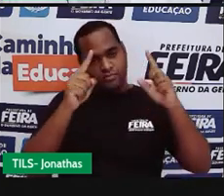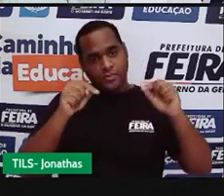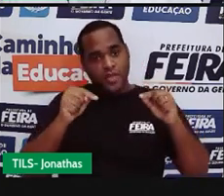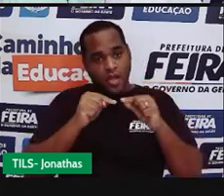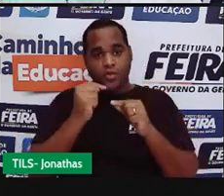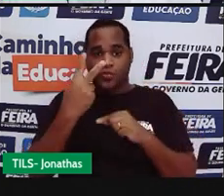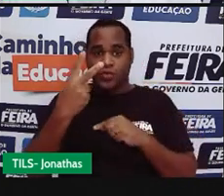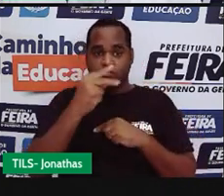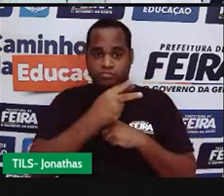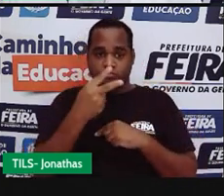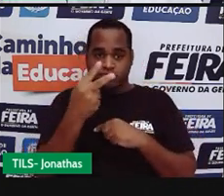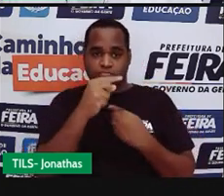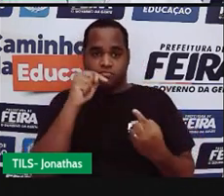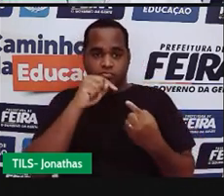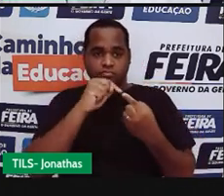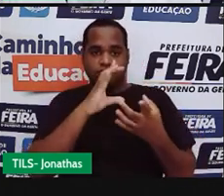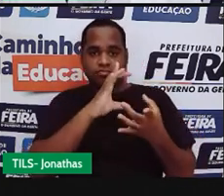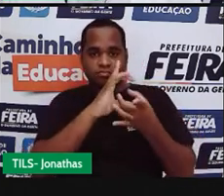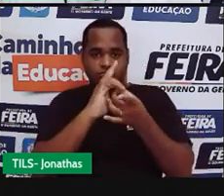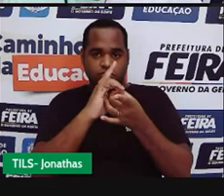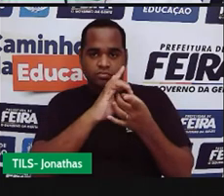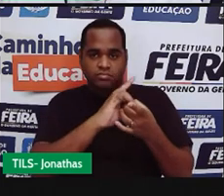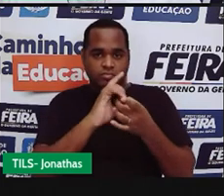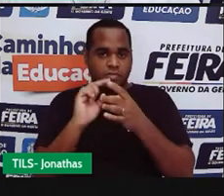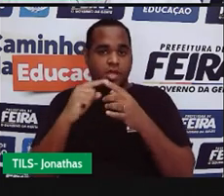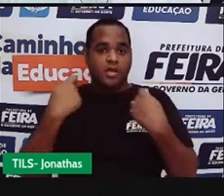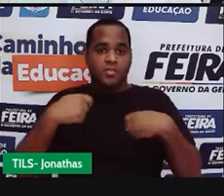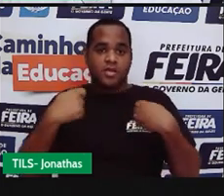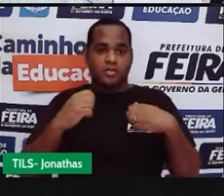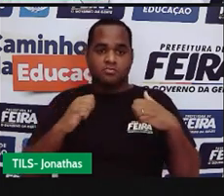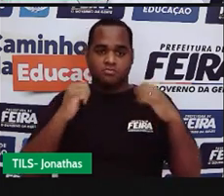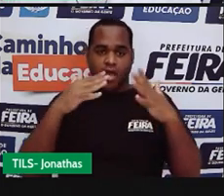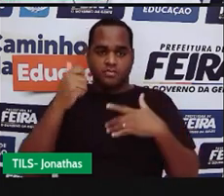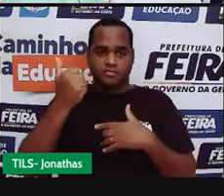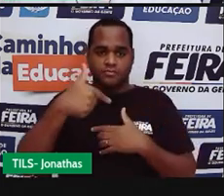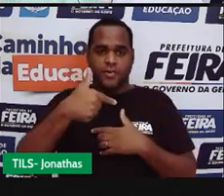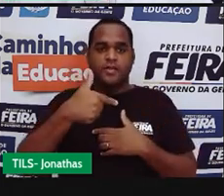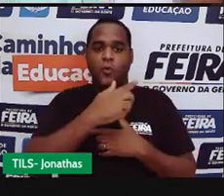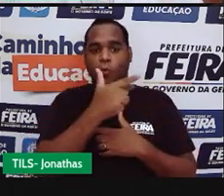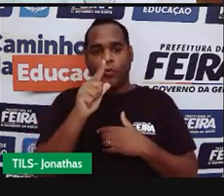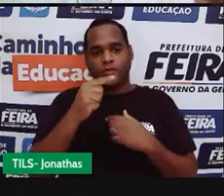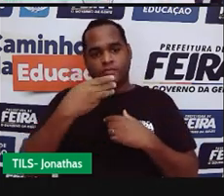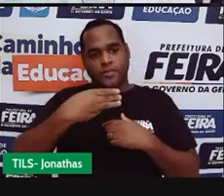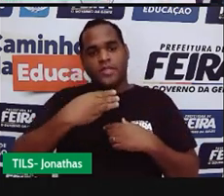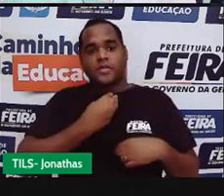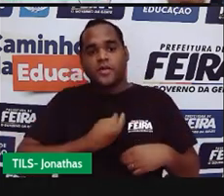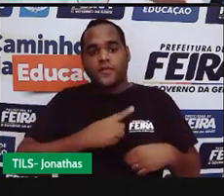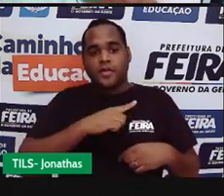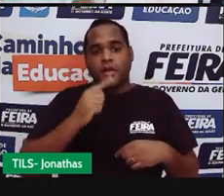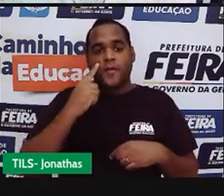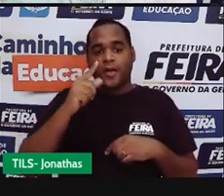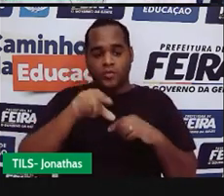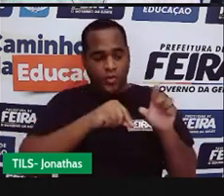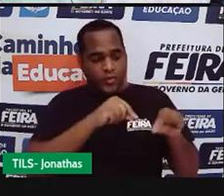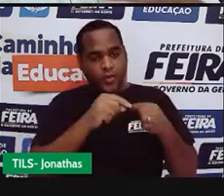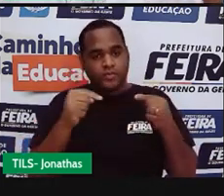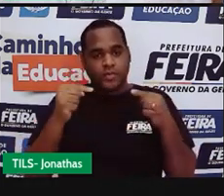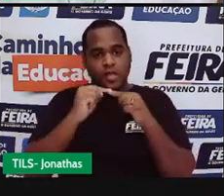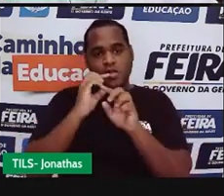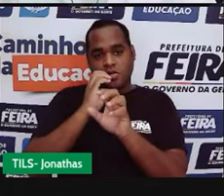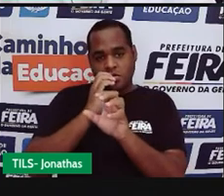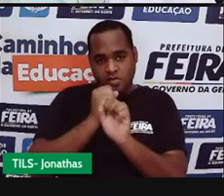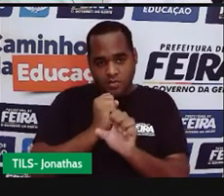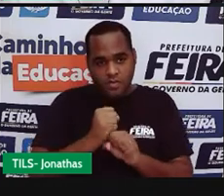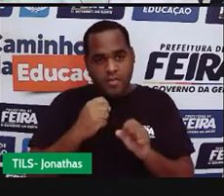precisa ser maior do o terceiro lado. Pega dois lados, faz a soma